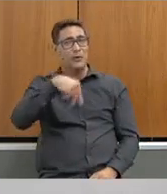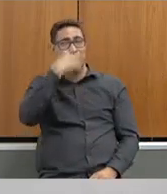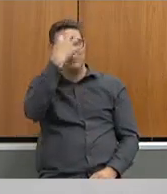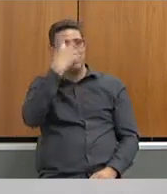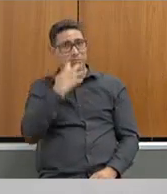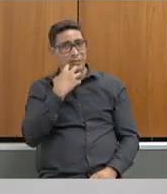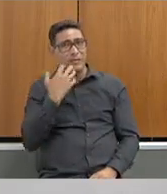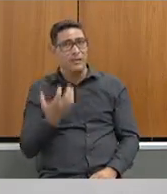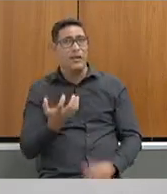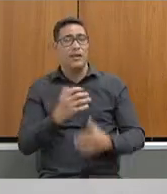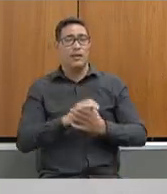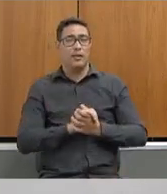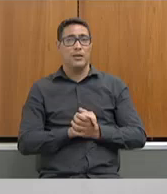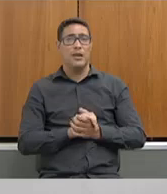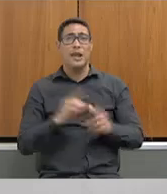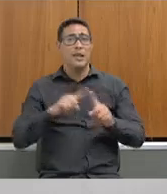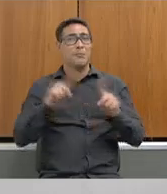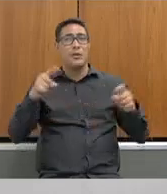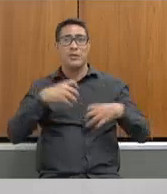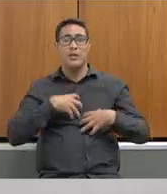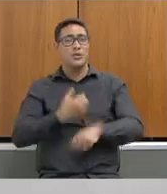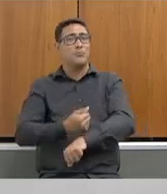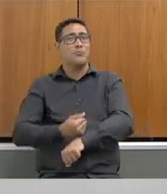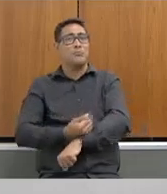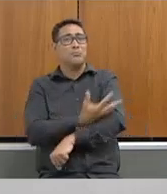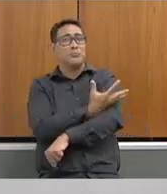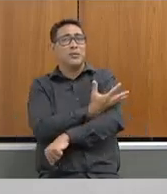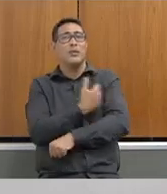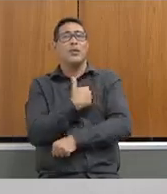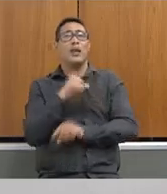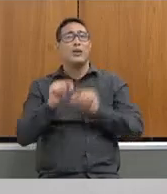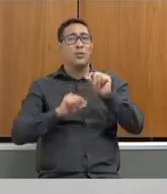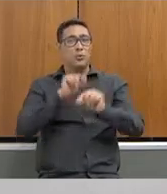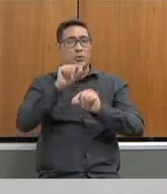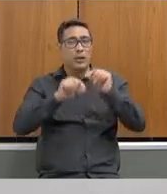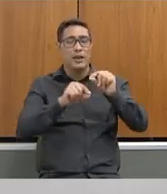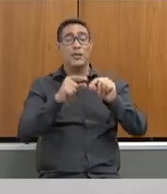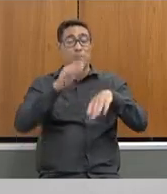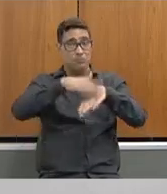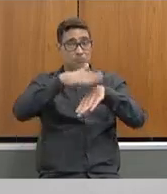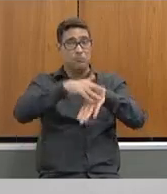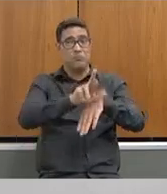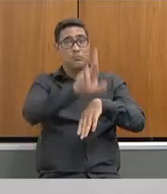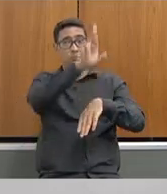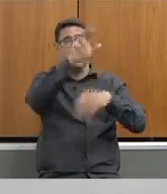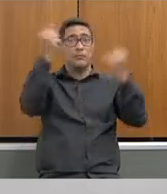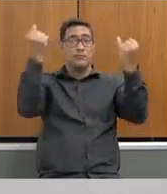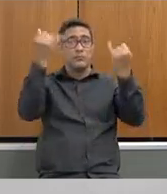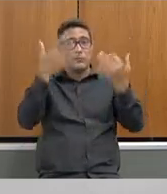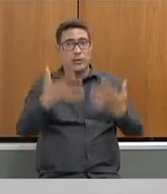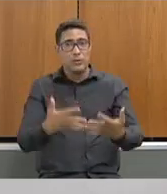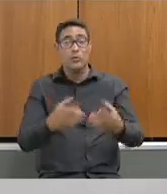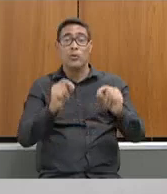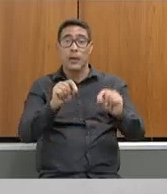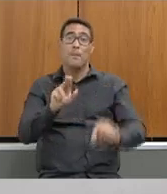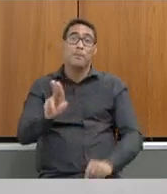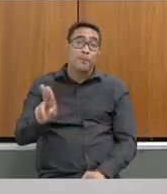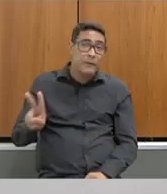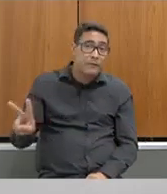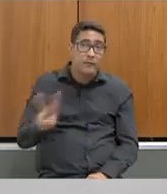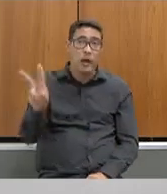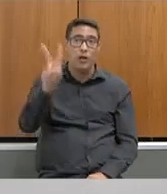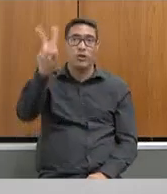mais me sensibilizou quando Vossa Excelência falou por várias vezes a valorização do servidor.